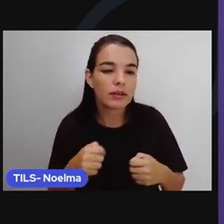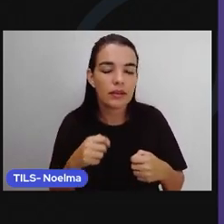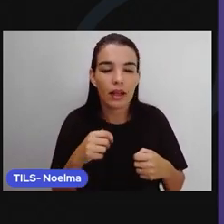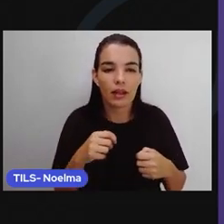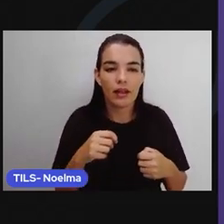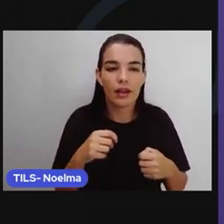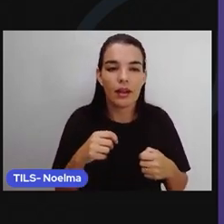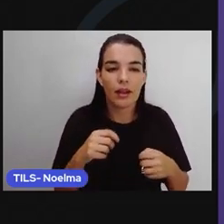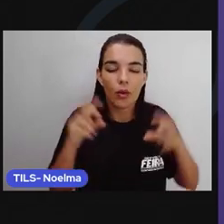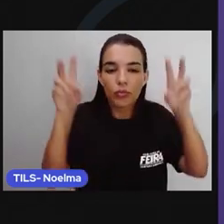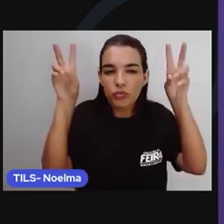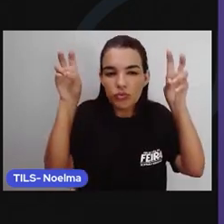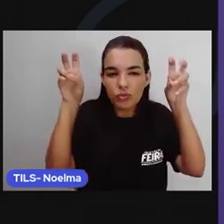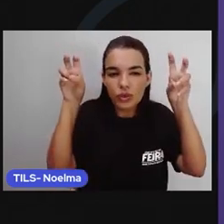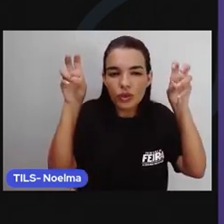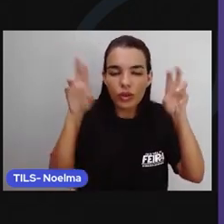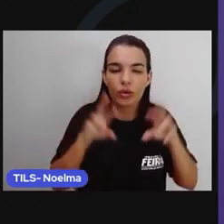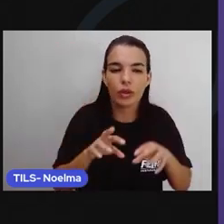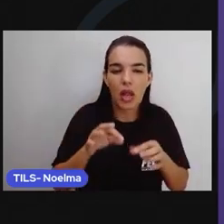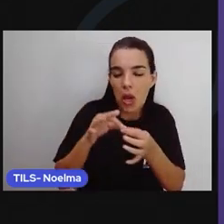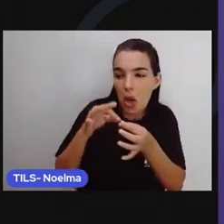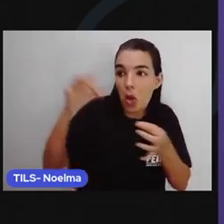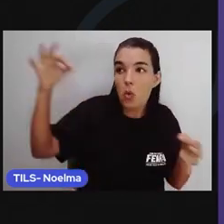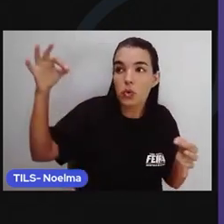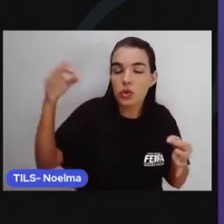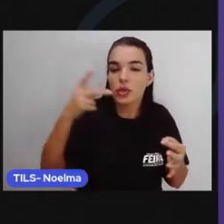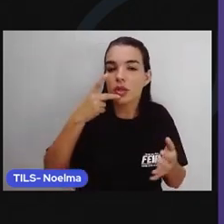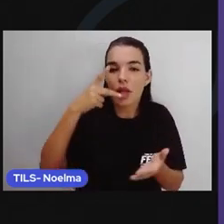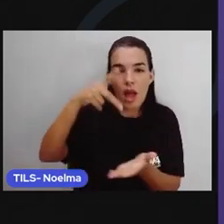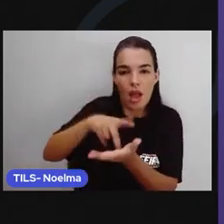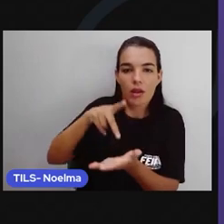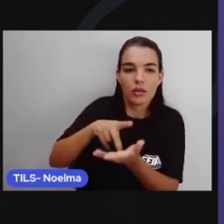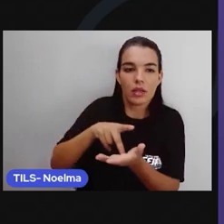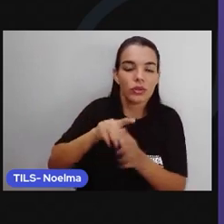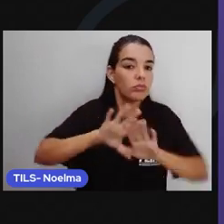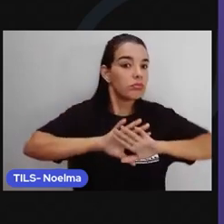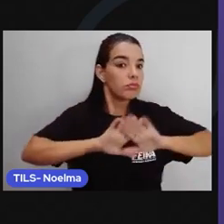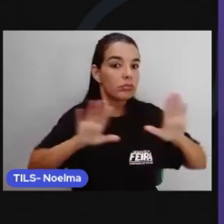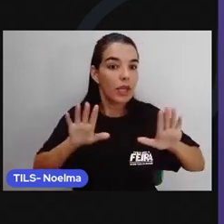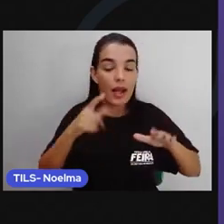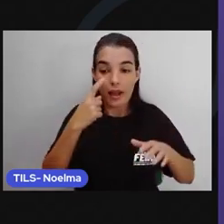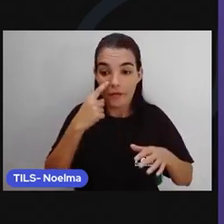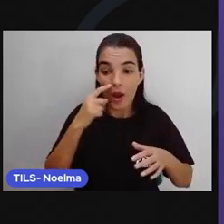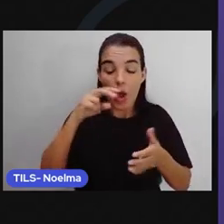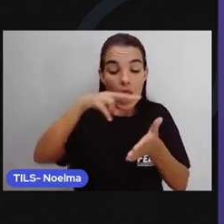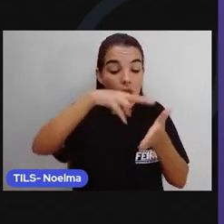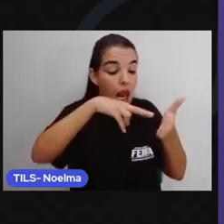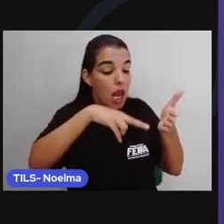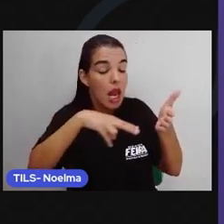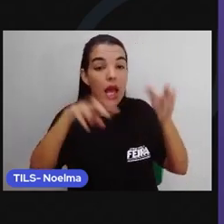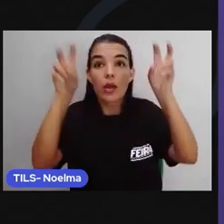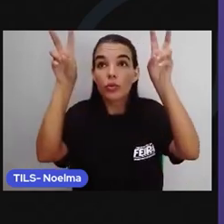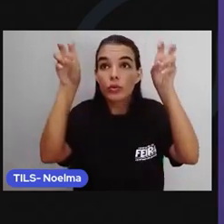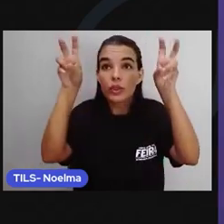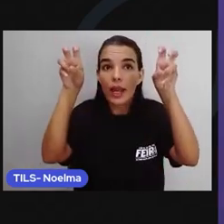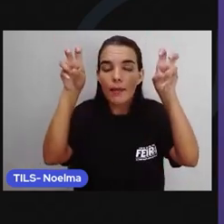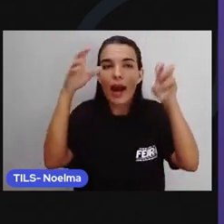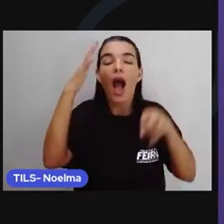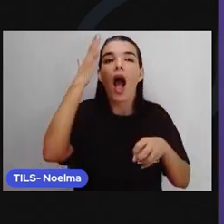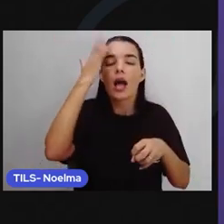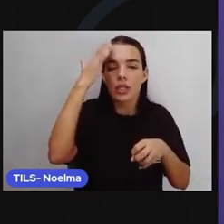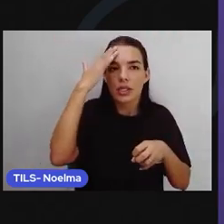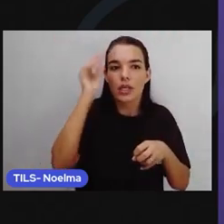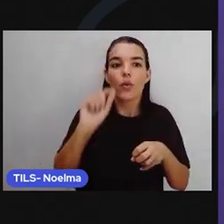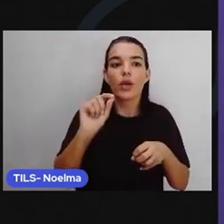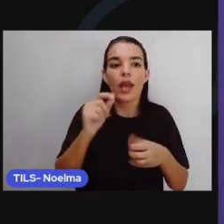um título que seja muito... Eu vou ler aquele título e já vou conseguir chegar ao tema do texto, ao coração do texto. Mas eu ainda